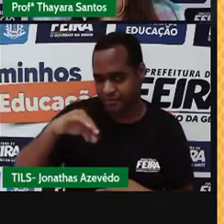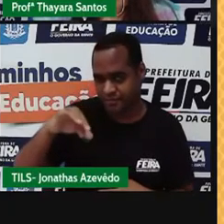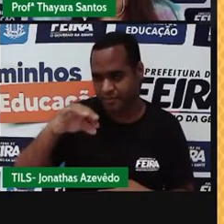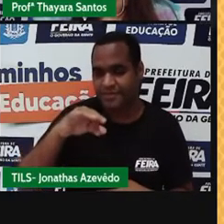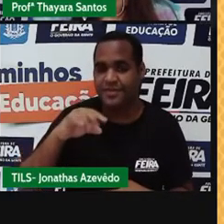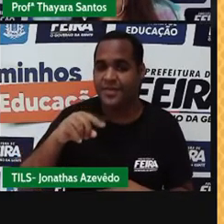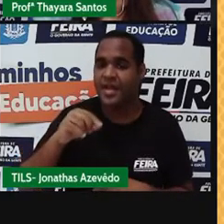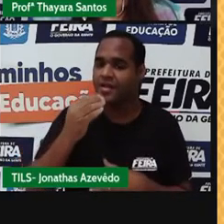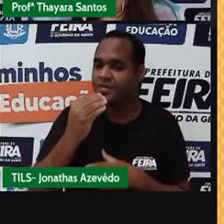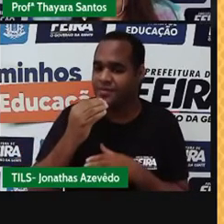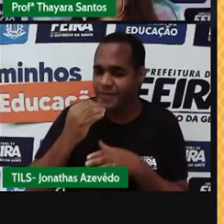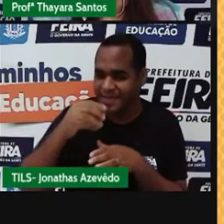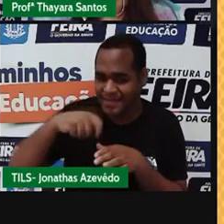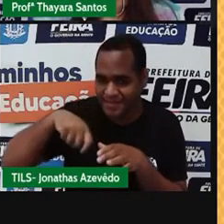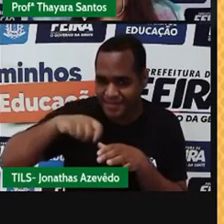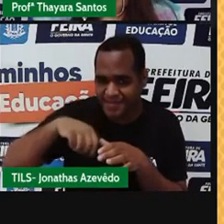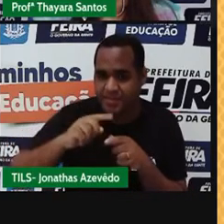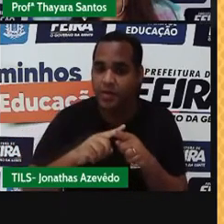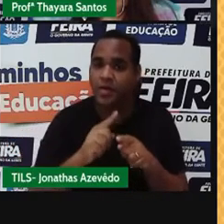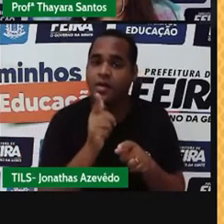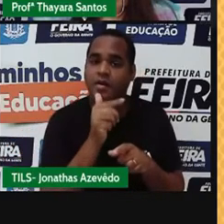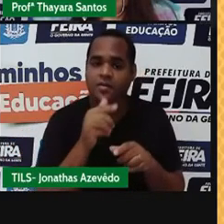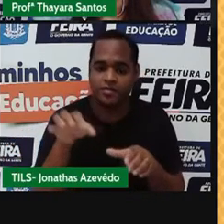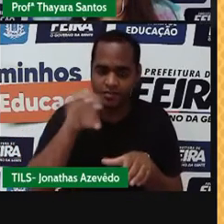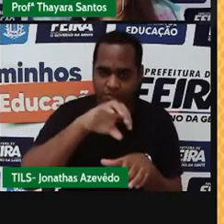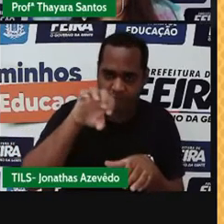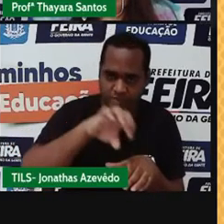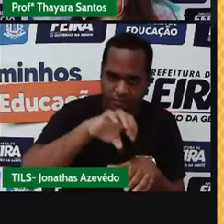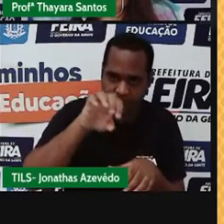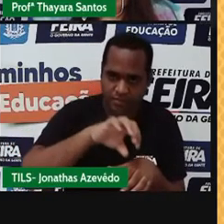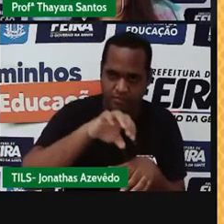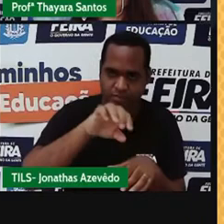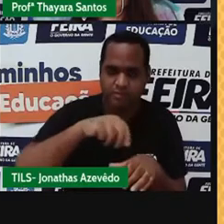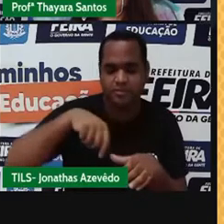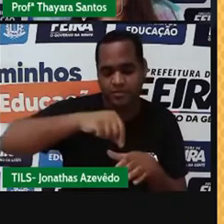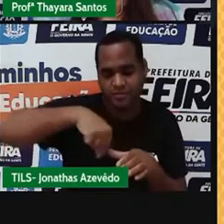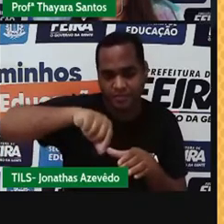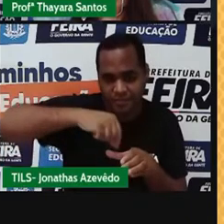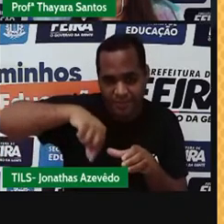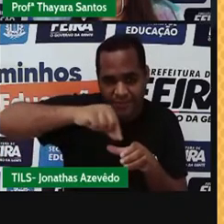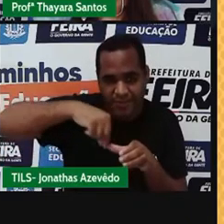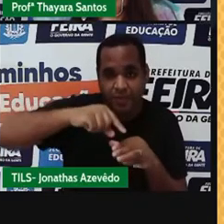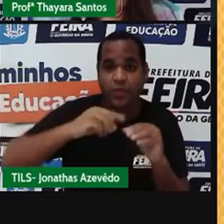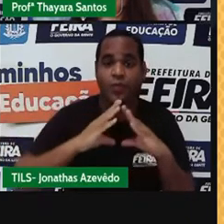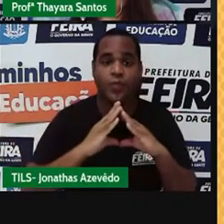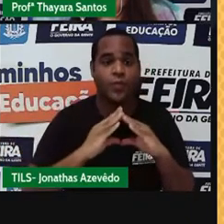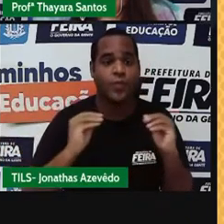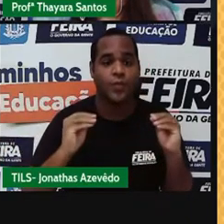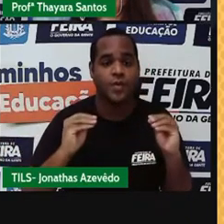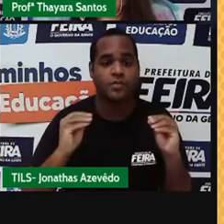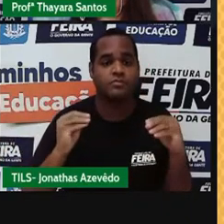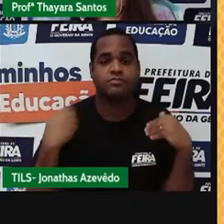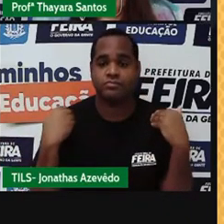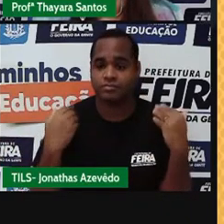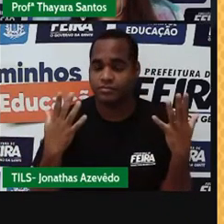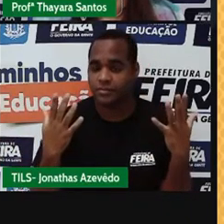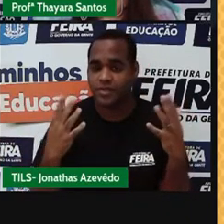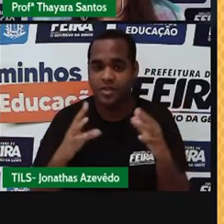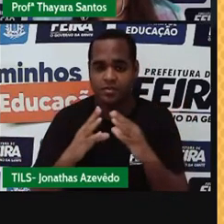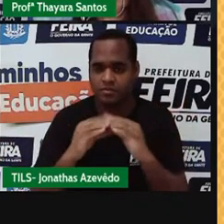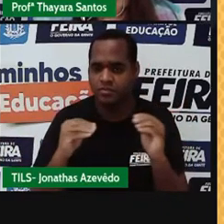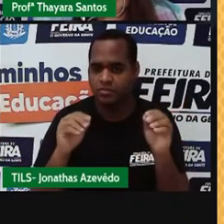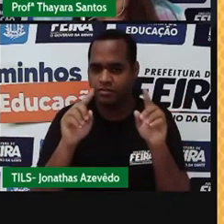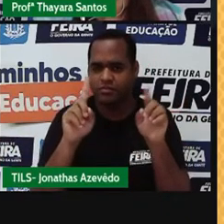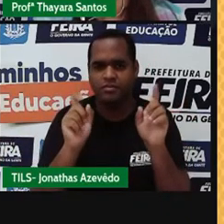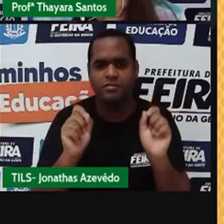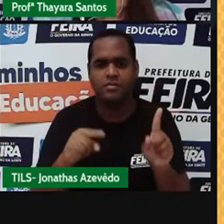cozinha refinado em um copo com água, o efeito é como se o sal desaparecesse, quando na verdade